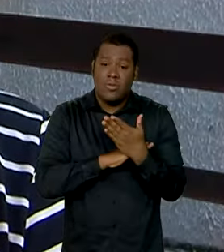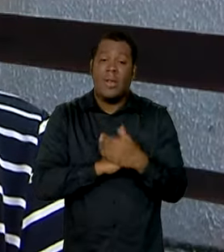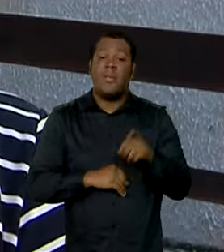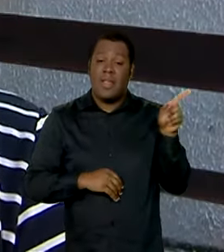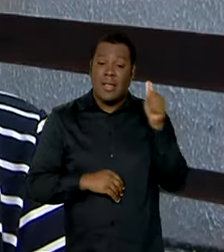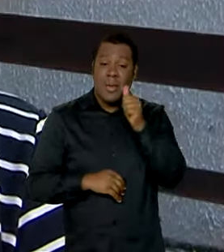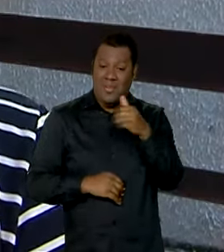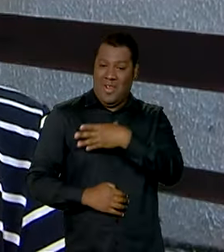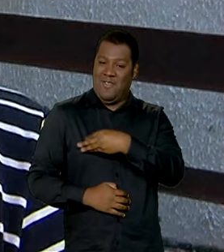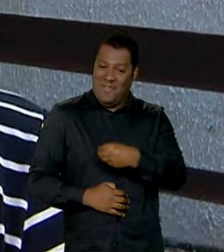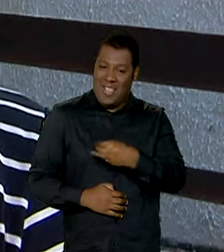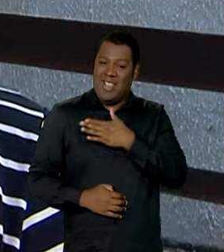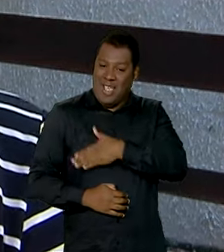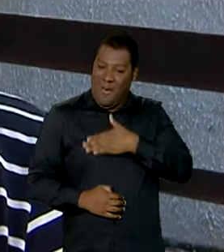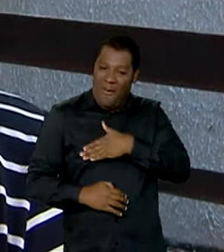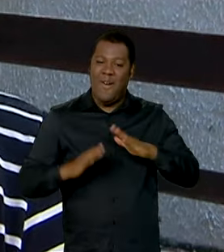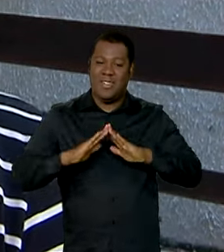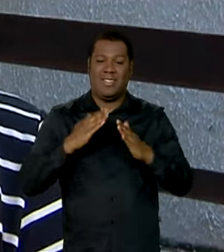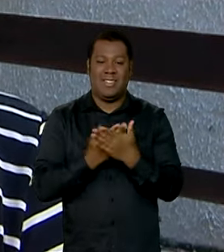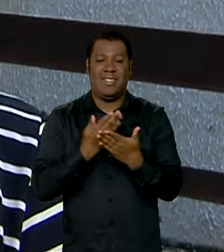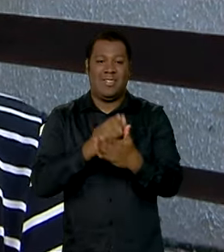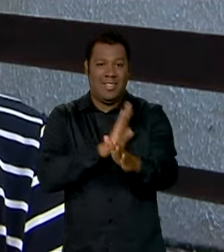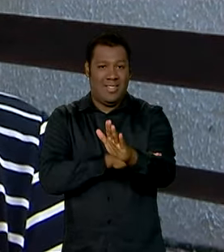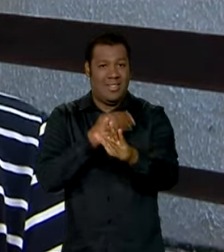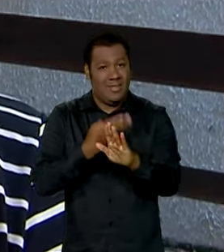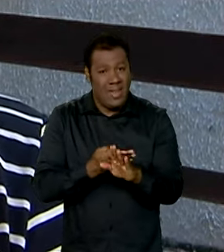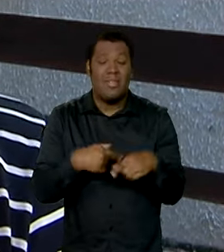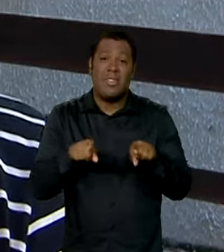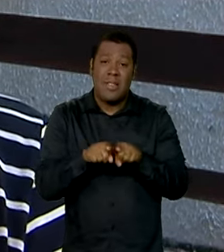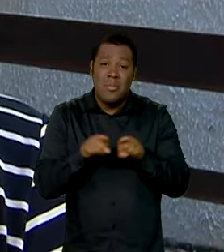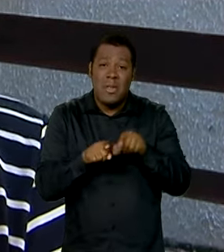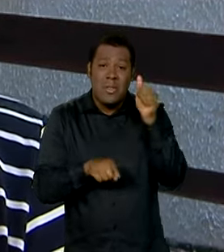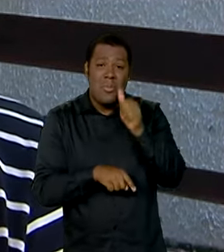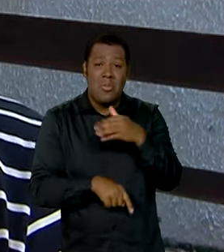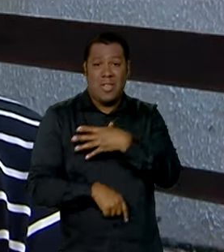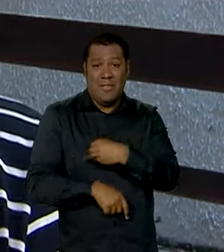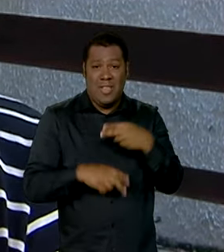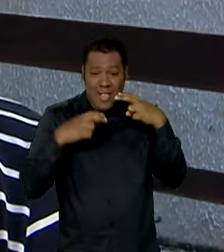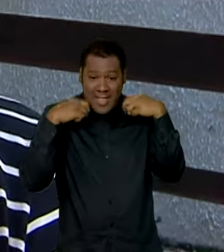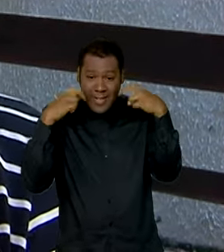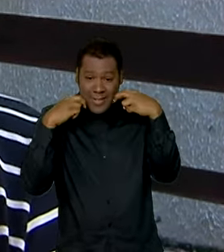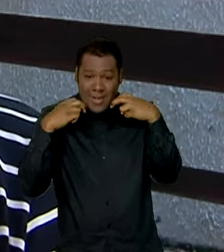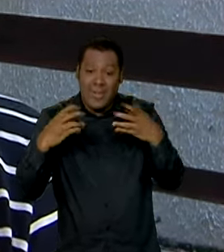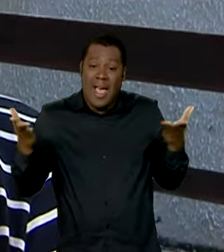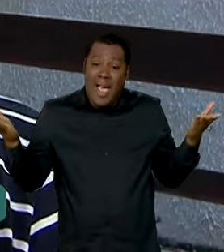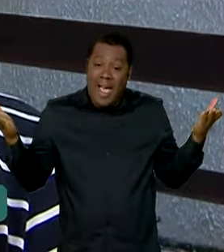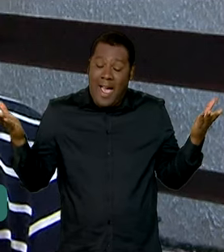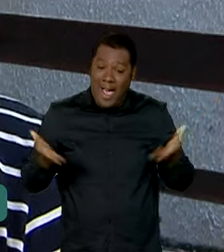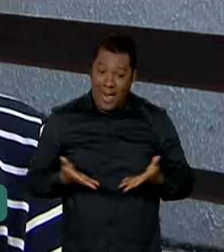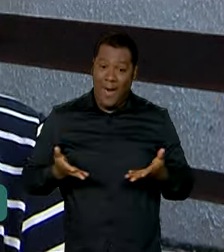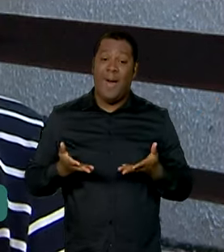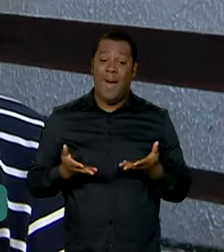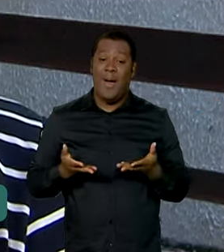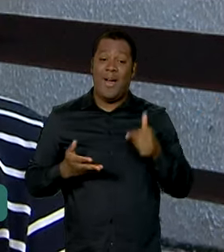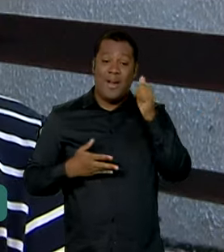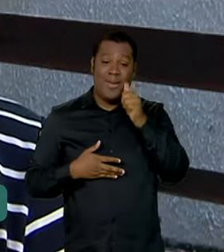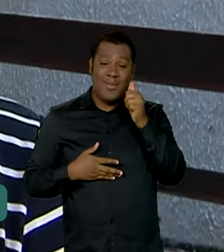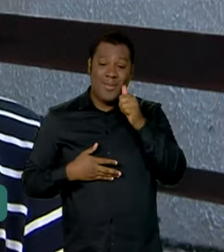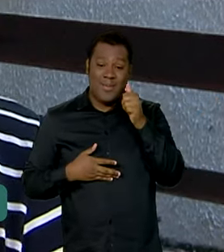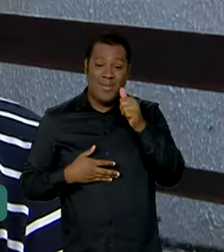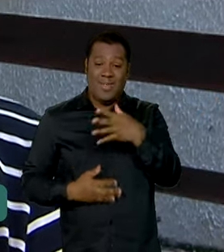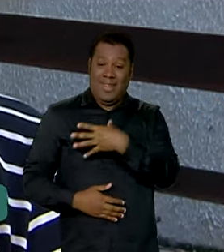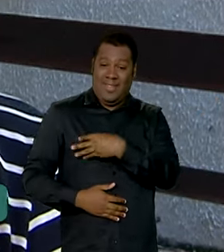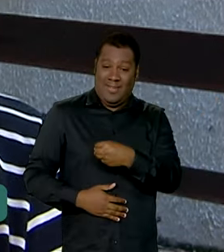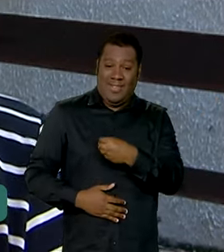gosta, ela gosta. E assim também como ela é muito tímida, ela mudou bastante, né? Agora ela já começa a ajudar os